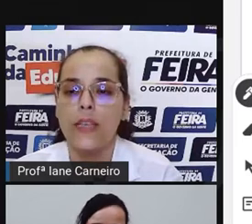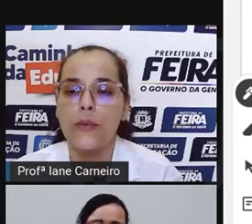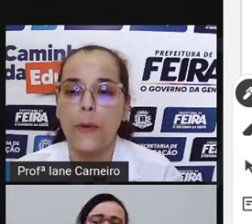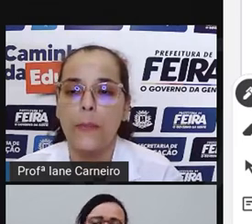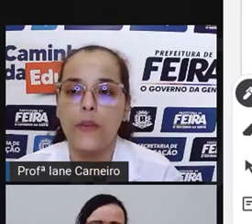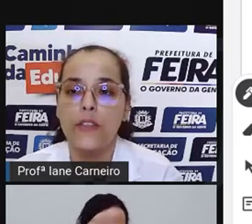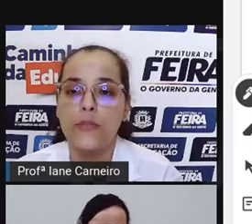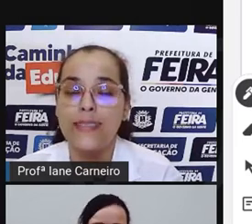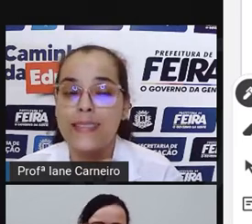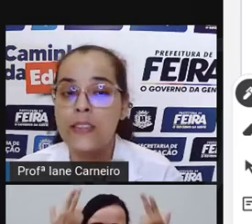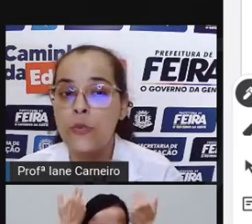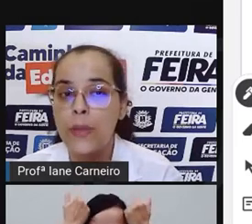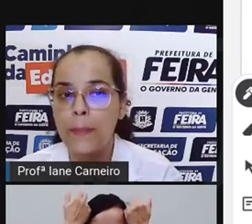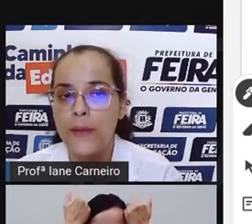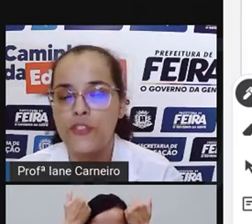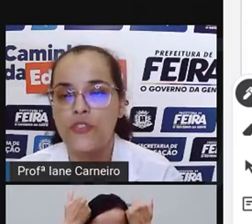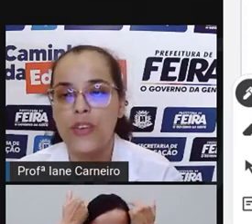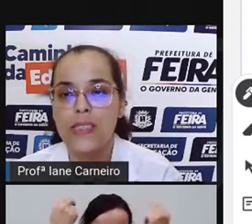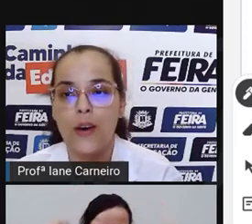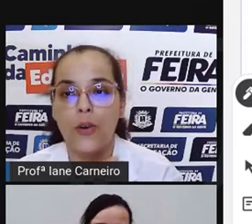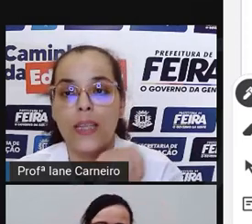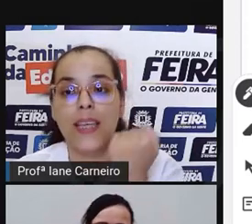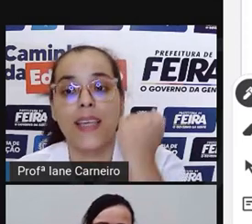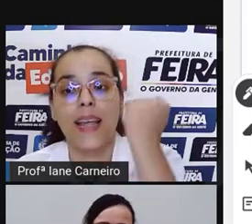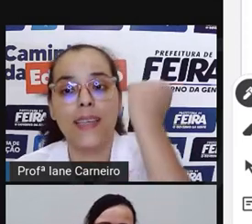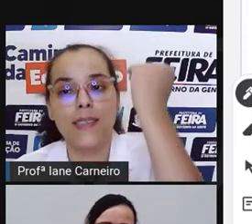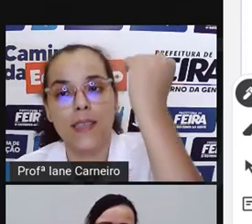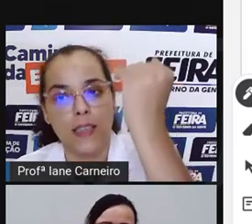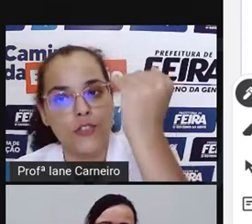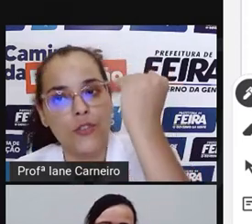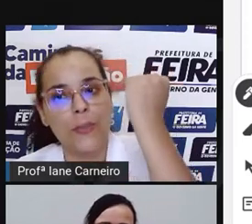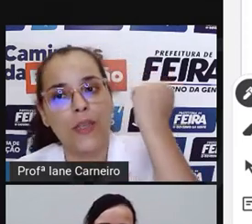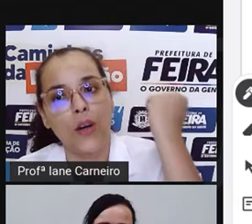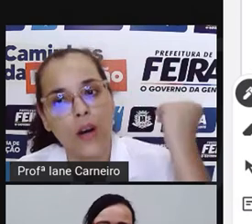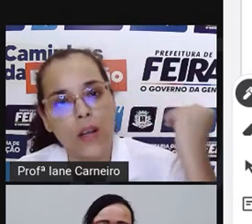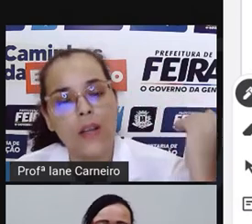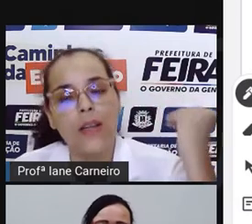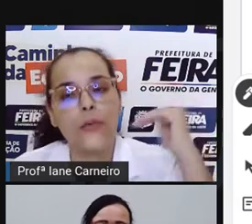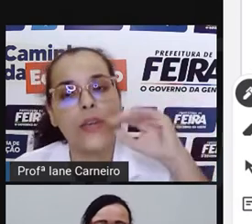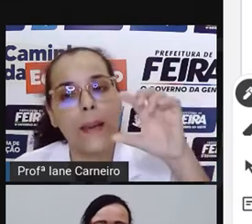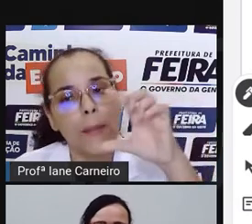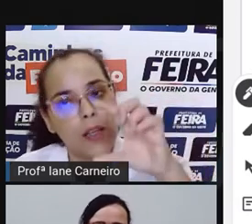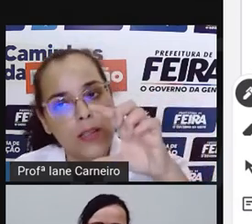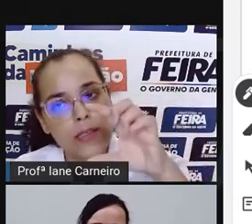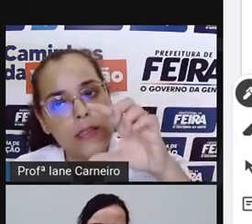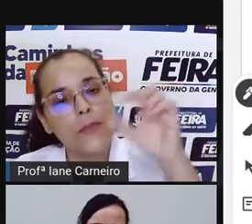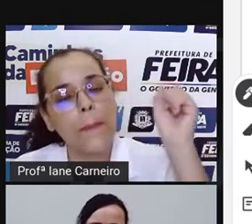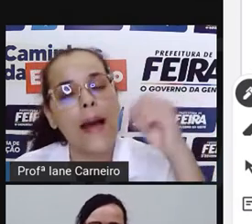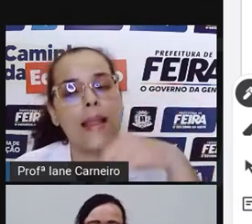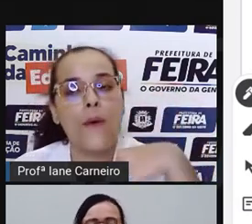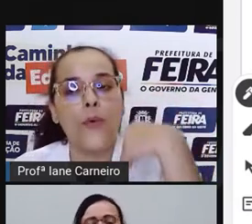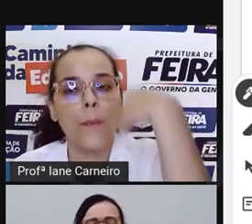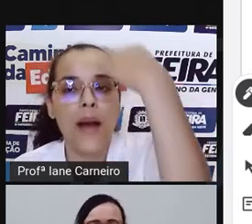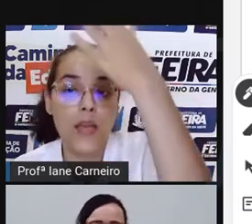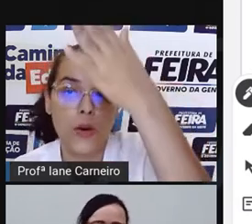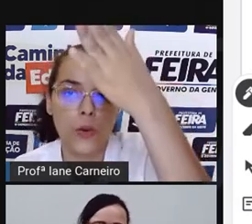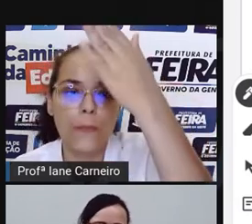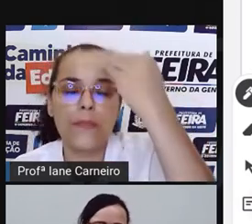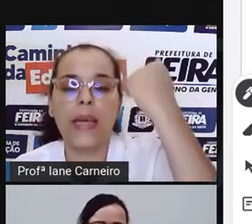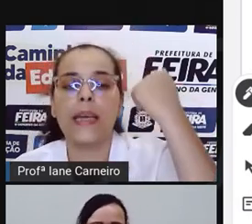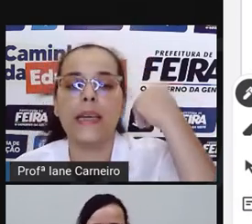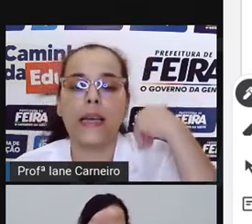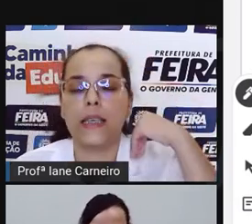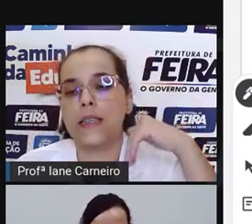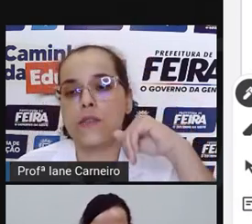O coelhinho que é o menor. Então, no primeiro, a gente fez a ordem crescente do menor, o que é menorzinho, para o maior.